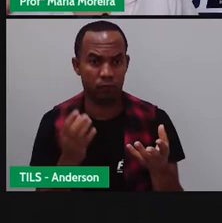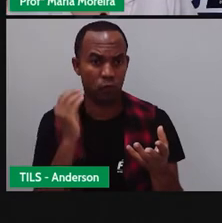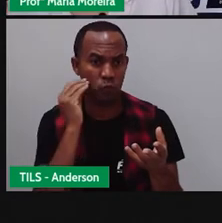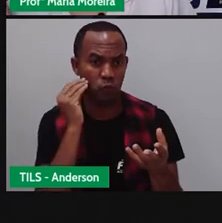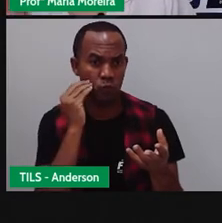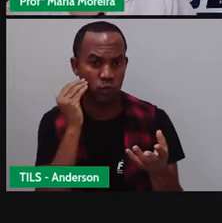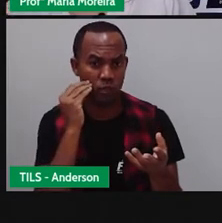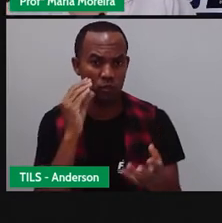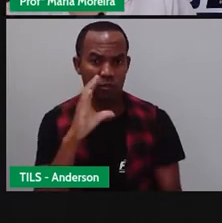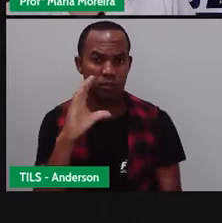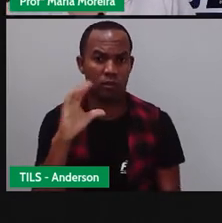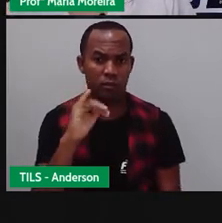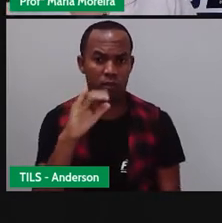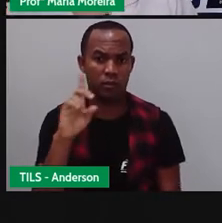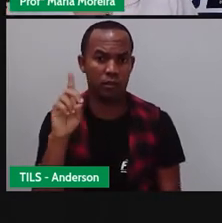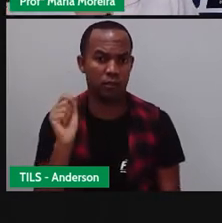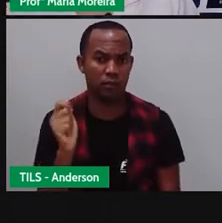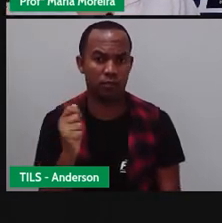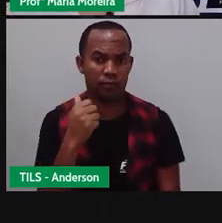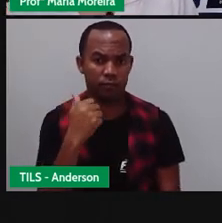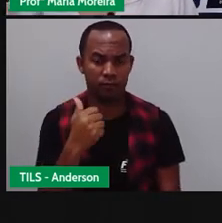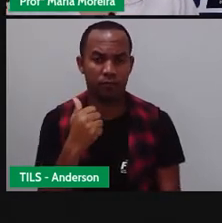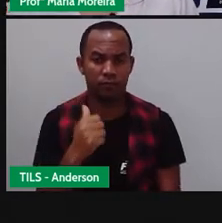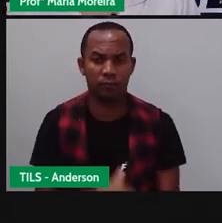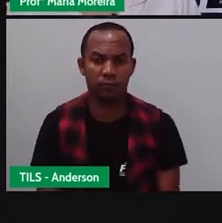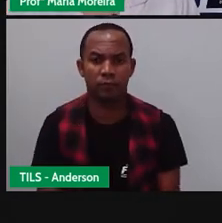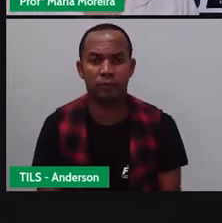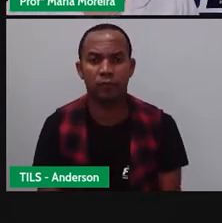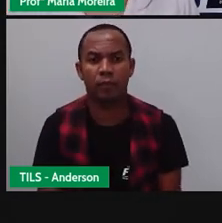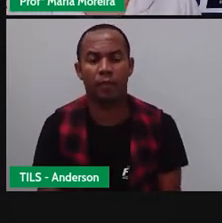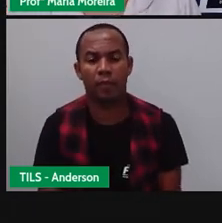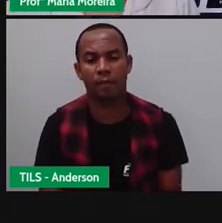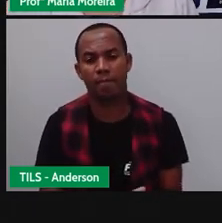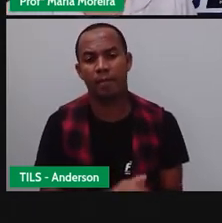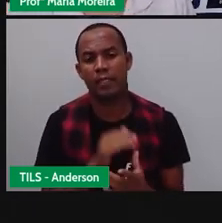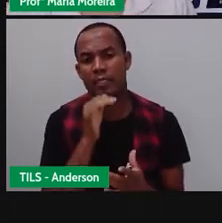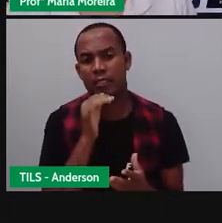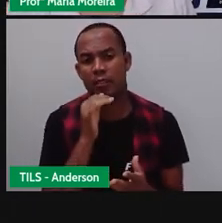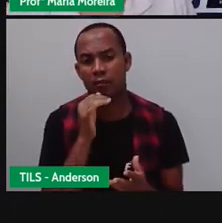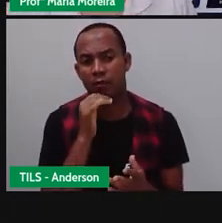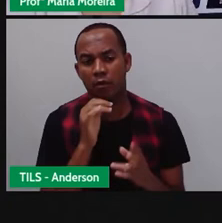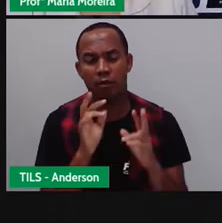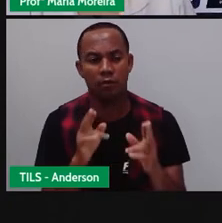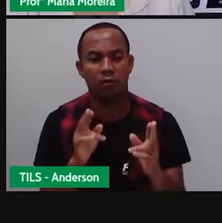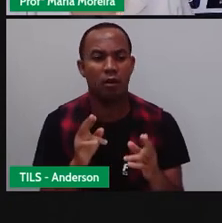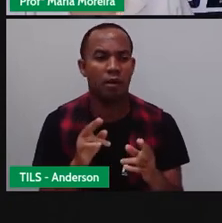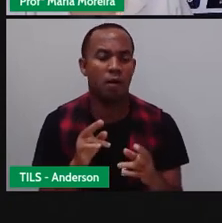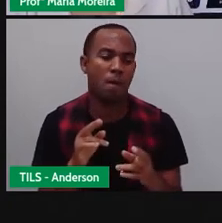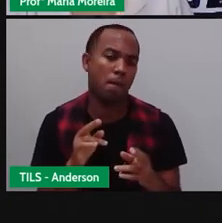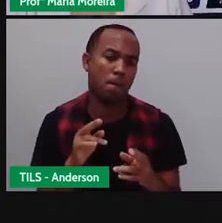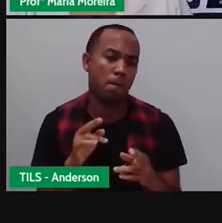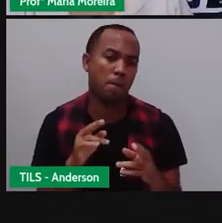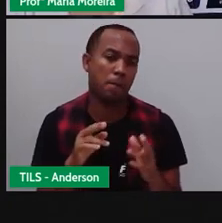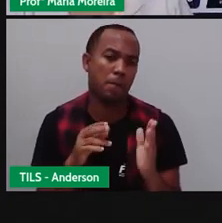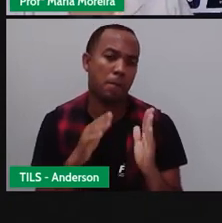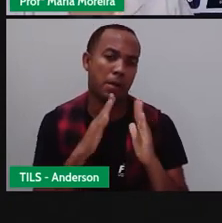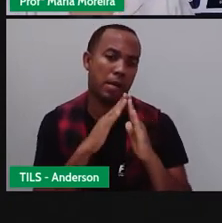Beijo, Sida. Seria bem mais curtinho ainda. Como a gente escreve em casa. Fui comprar pão. Volto já.